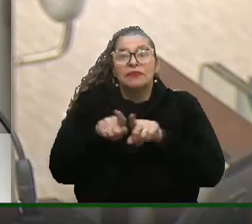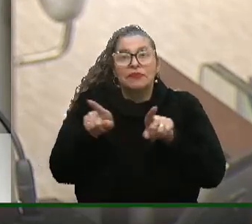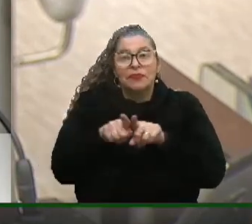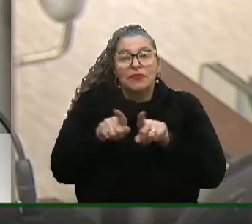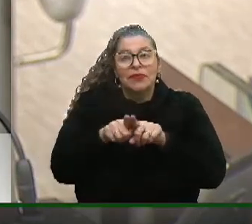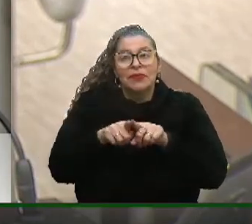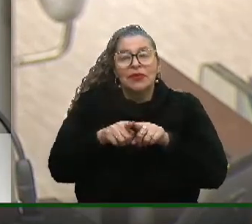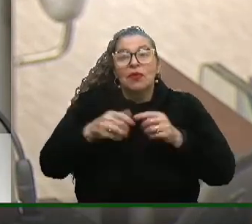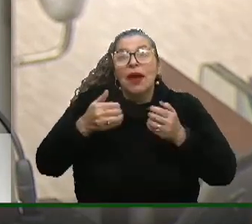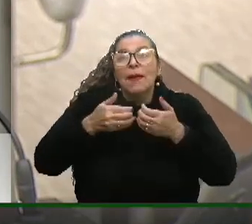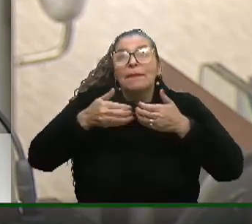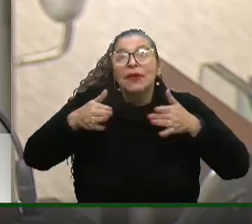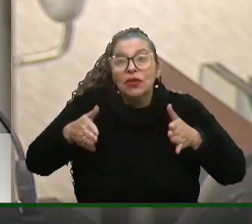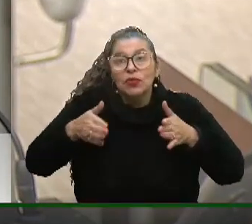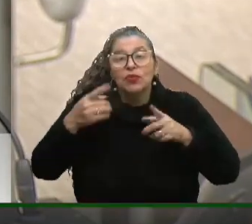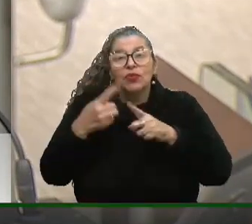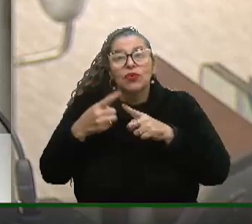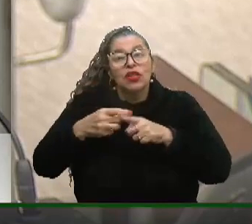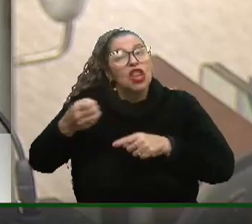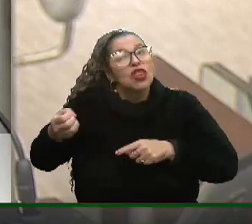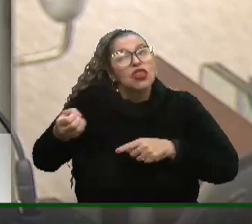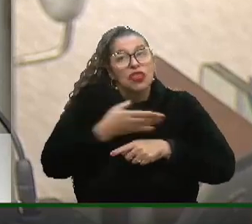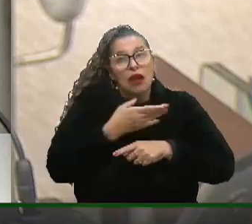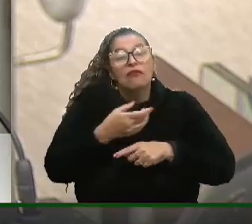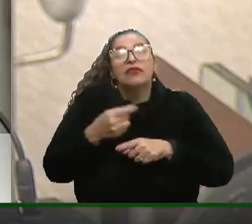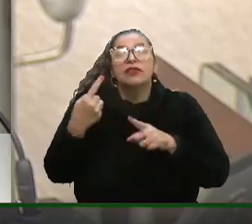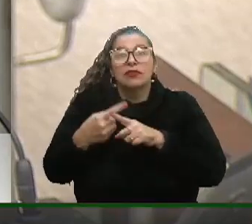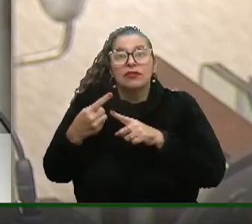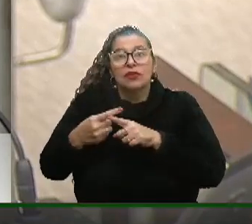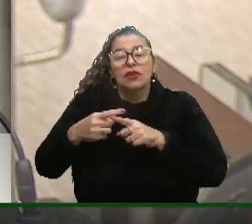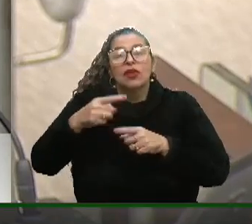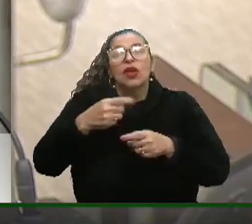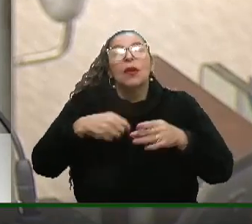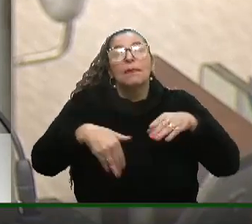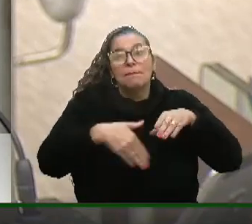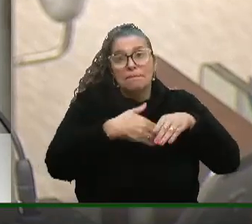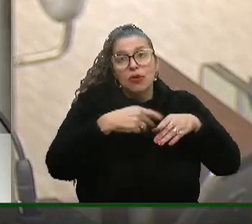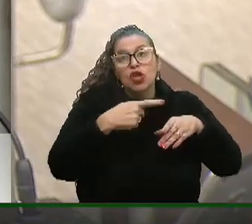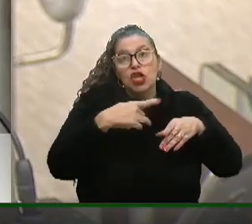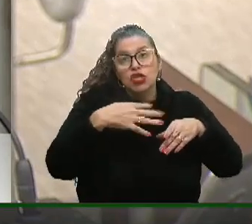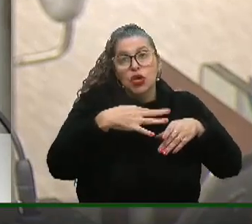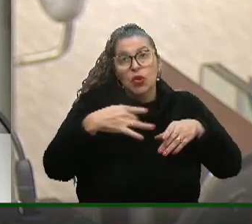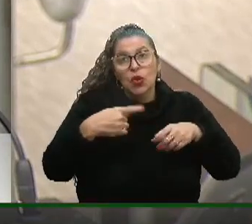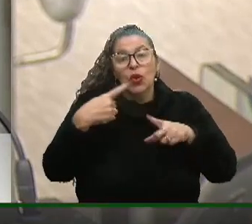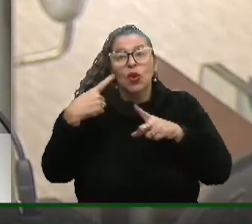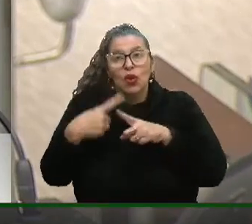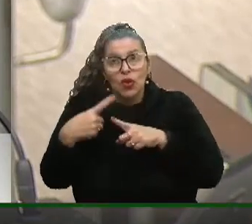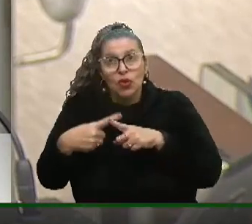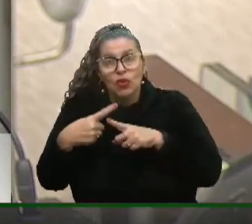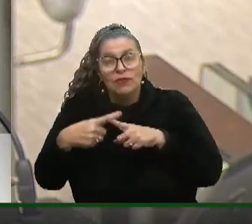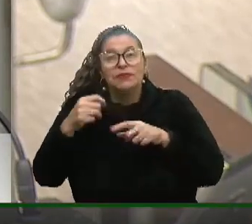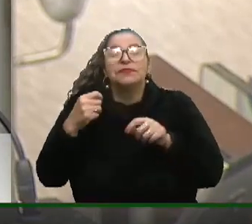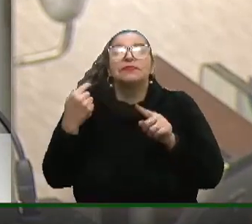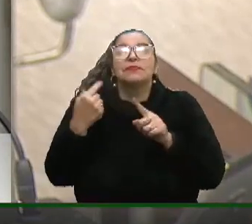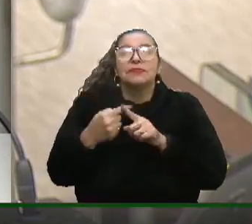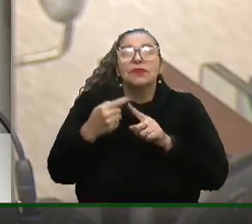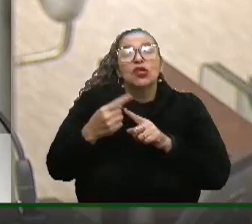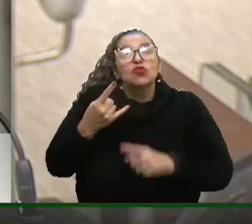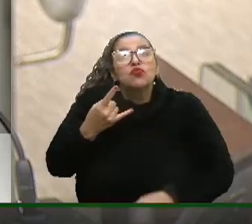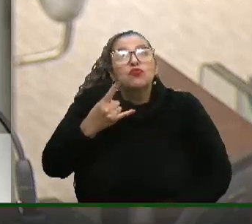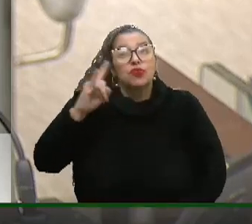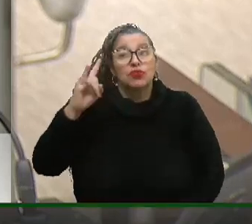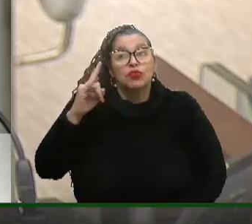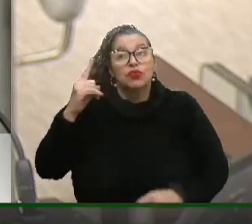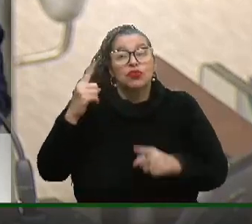taxa para abertura de novos negócios, protocolo com a CBC, com a CELOM e tal. E deixei por último,